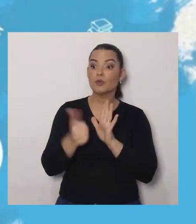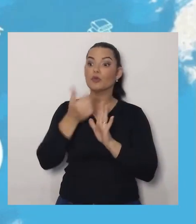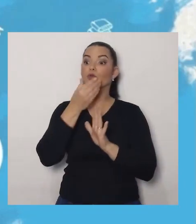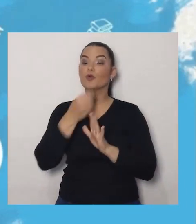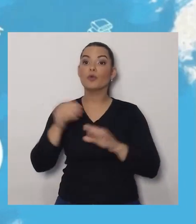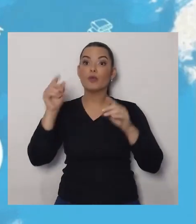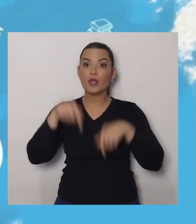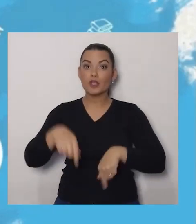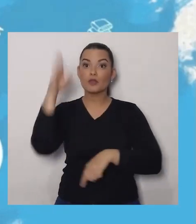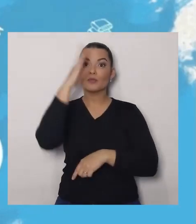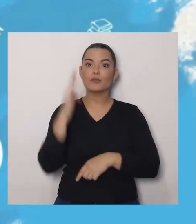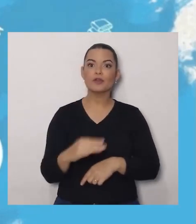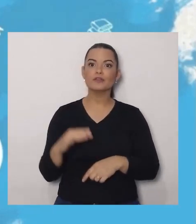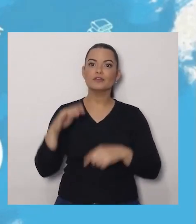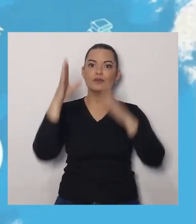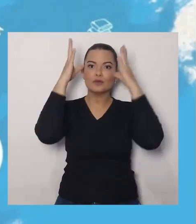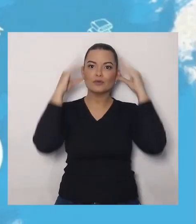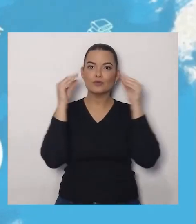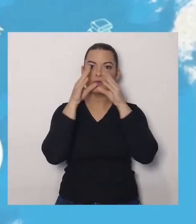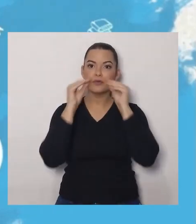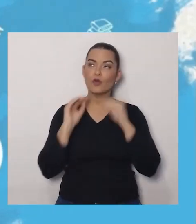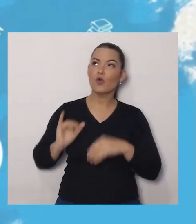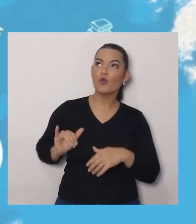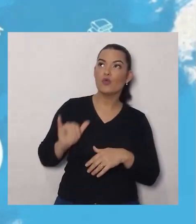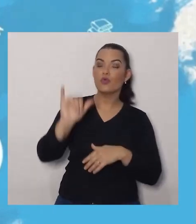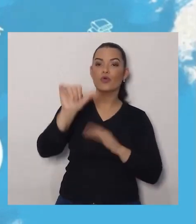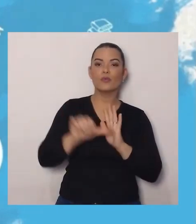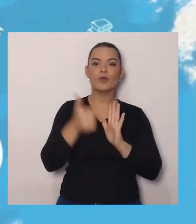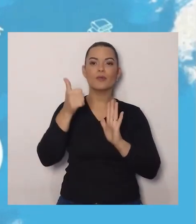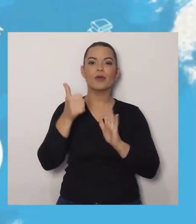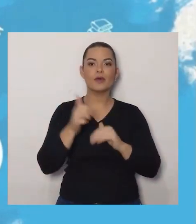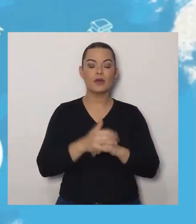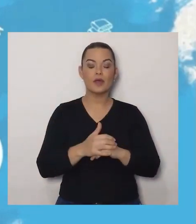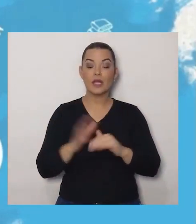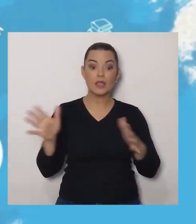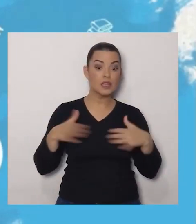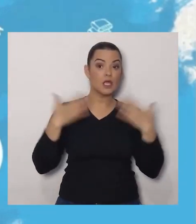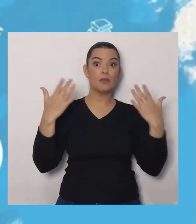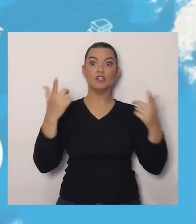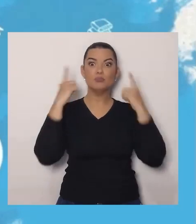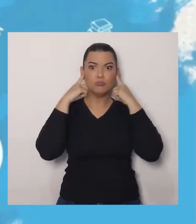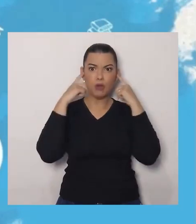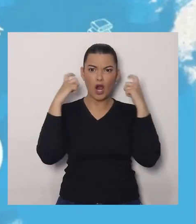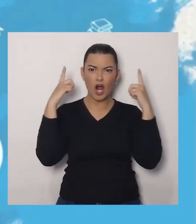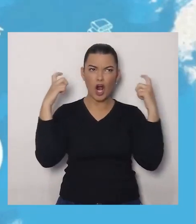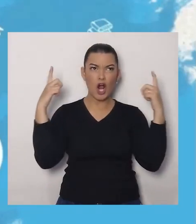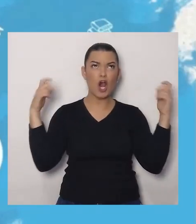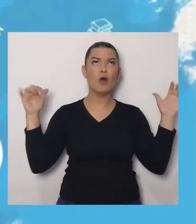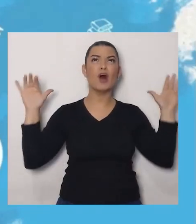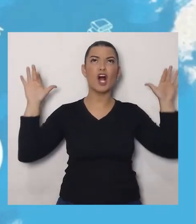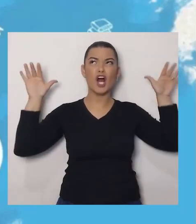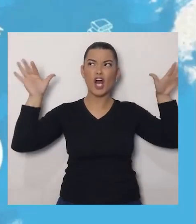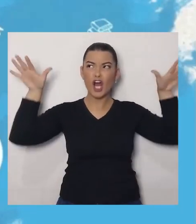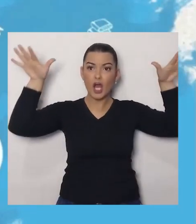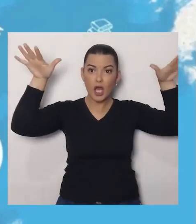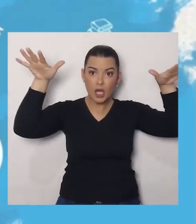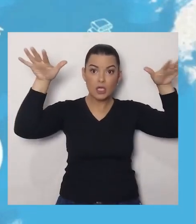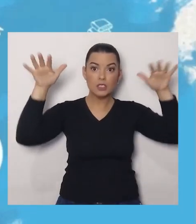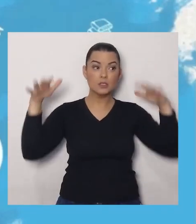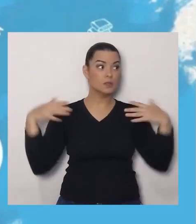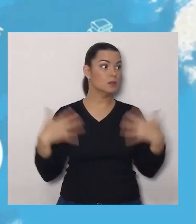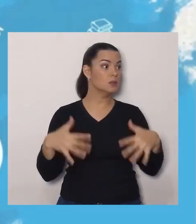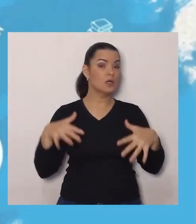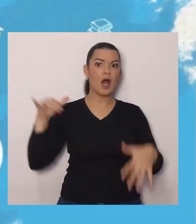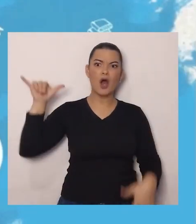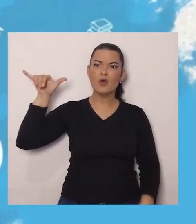falou, escuta. Aí veio um barulho assim, barrrr. Aí passou aquele